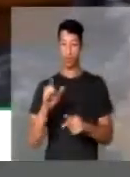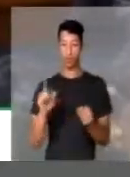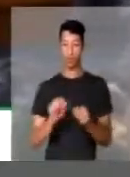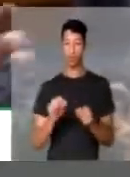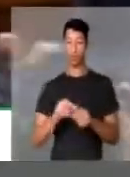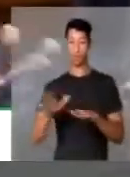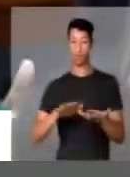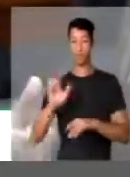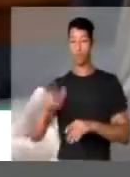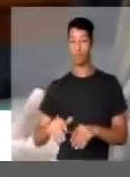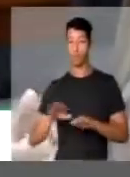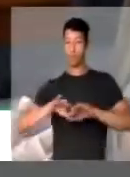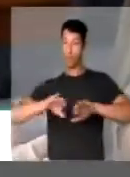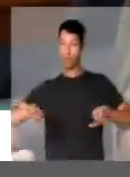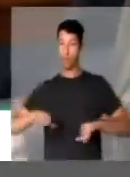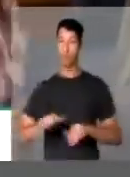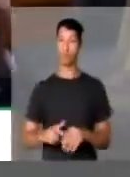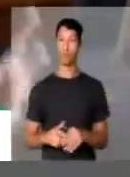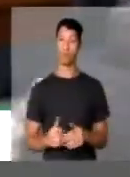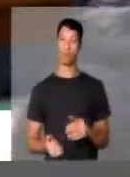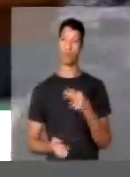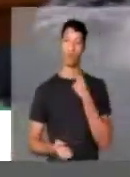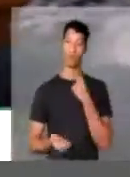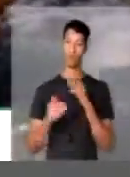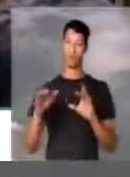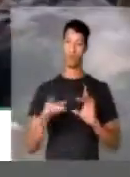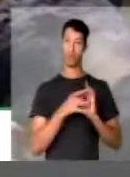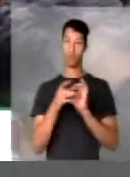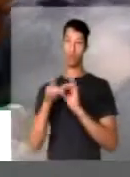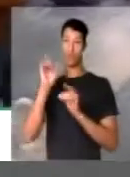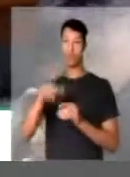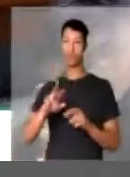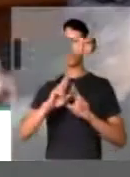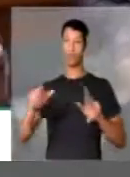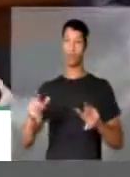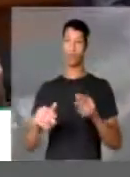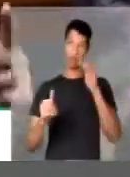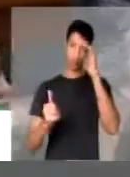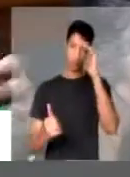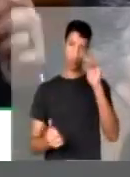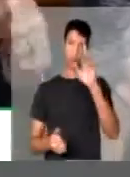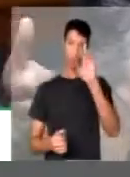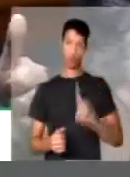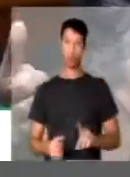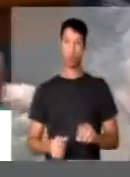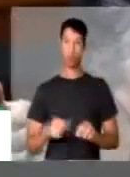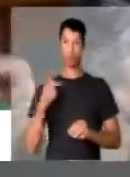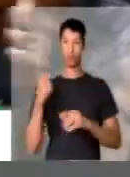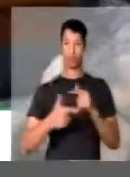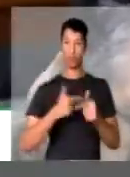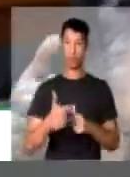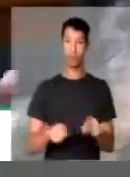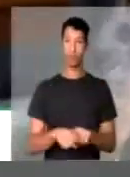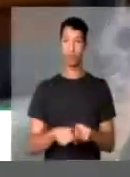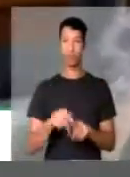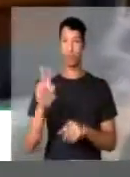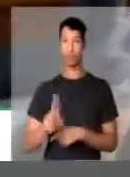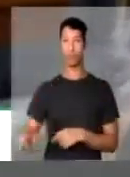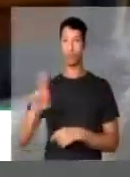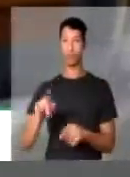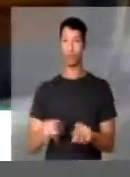para essa mobilidade é muito distinta. Não pode unificar o que é diferente, respeitando os direitos ao trabalho e dos